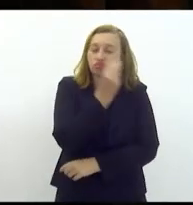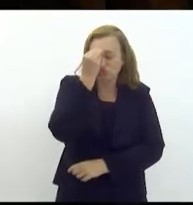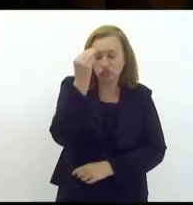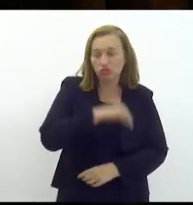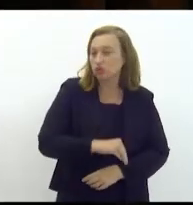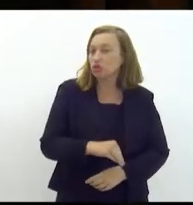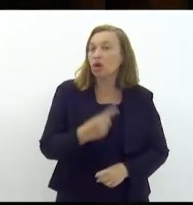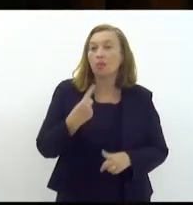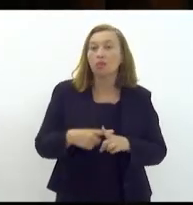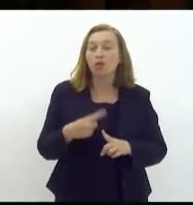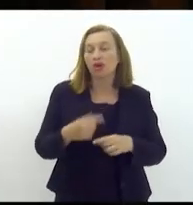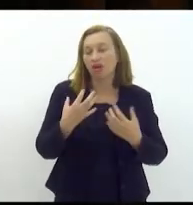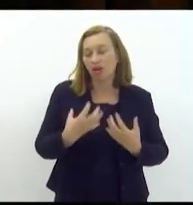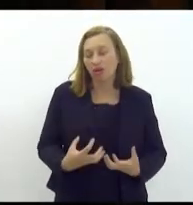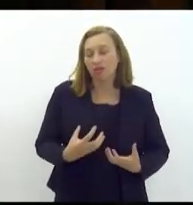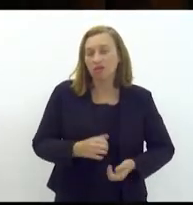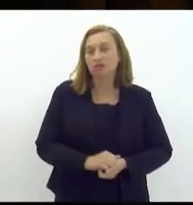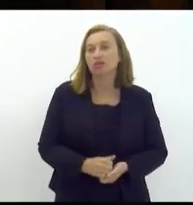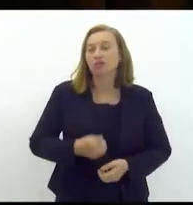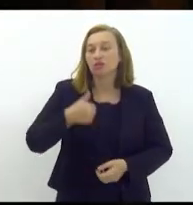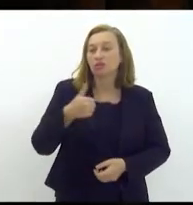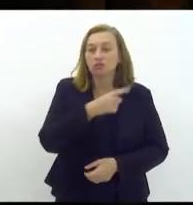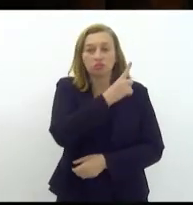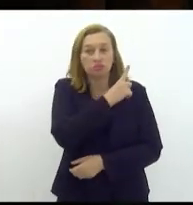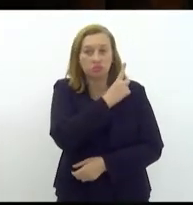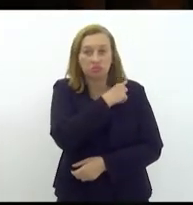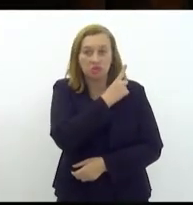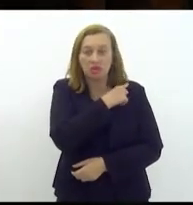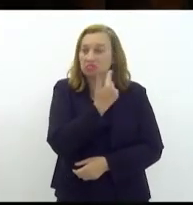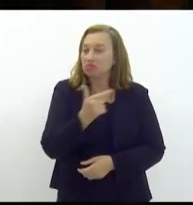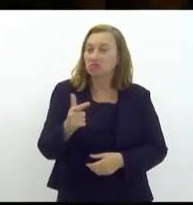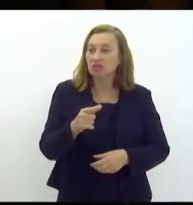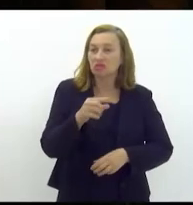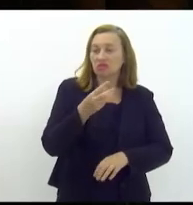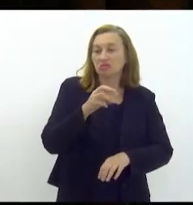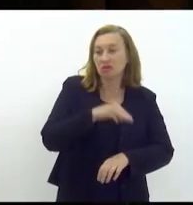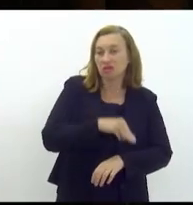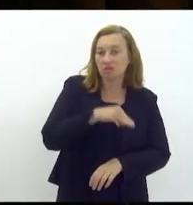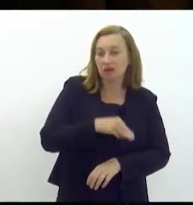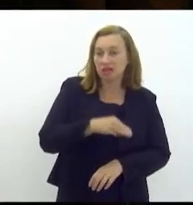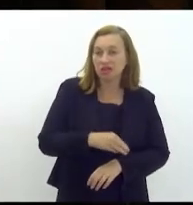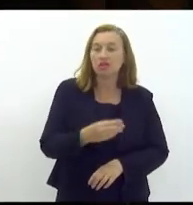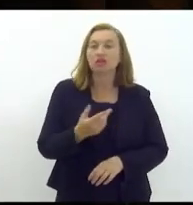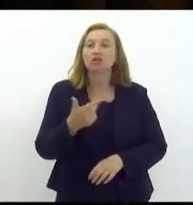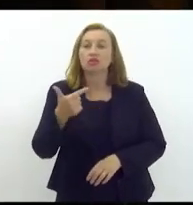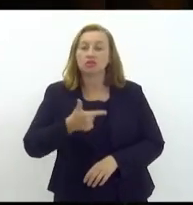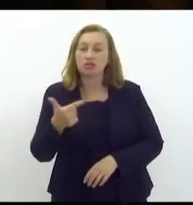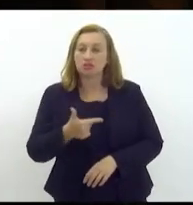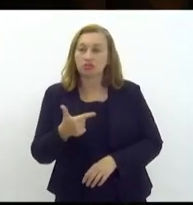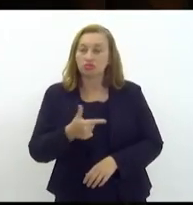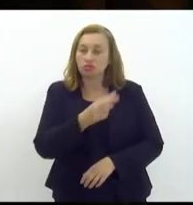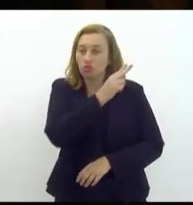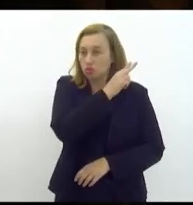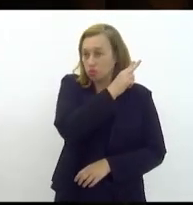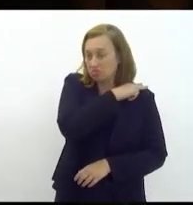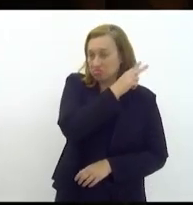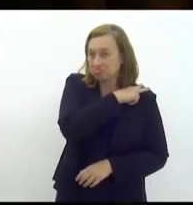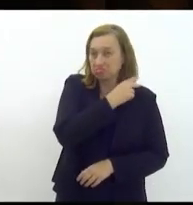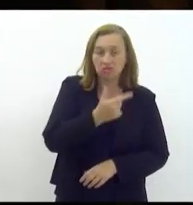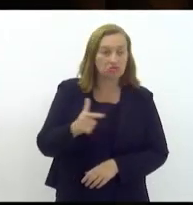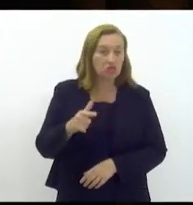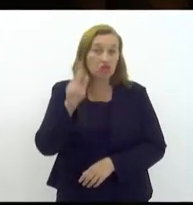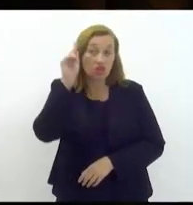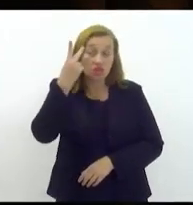porque se cansam no primeiro ano eu não tive aula de matemática no segundo eu não vou ter aula de história o que